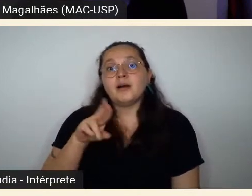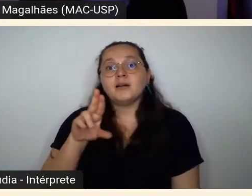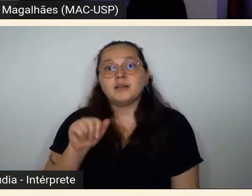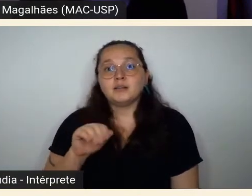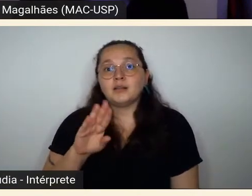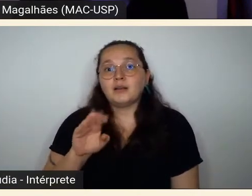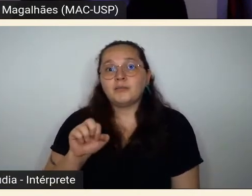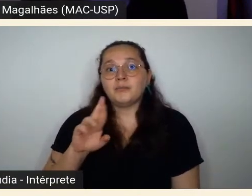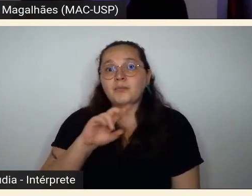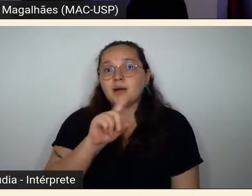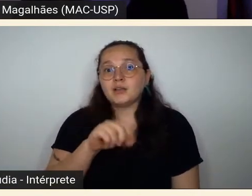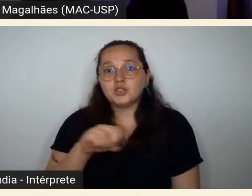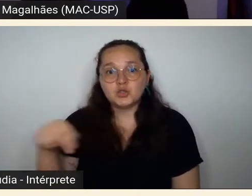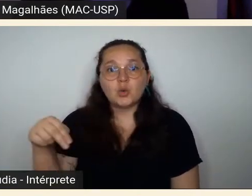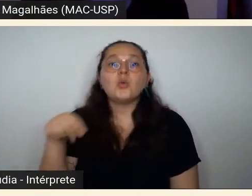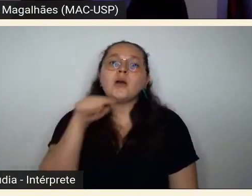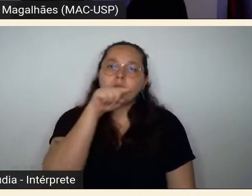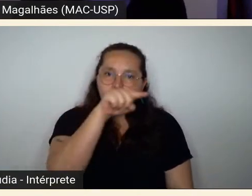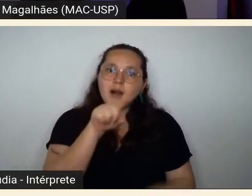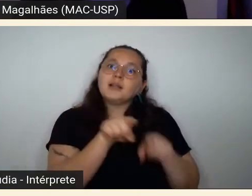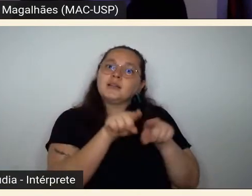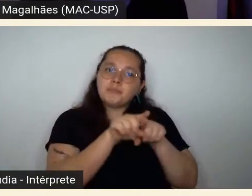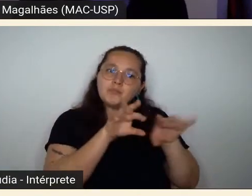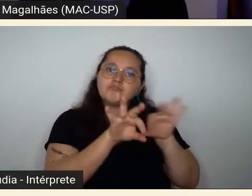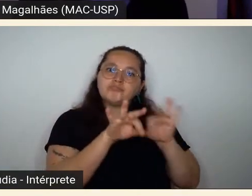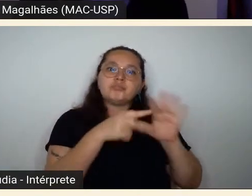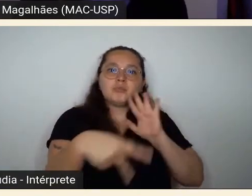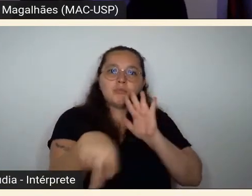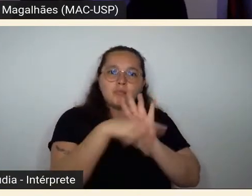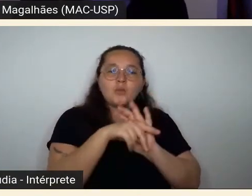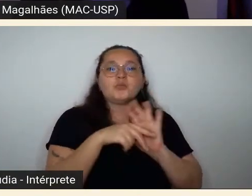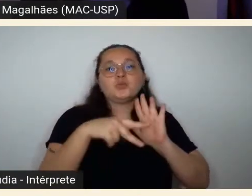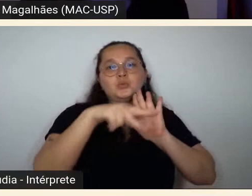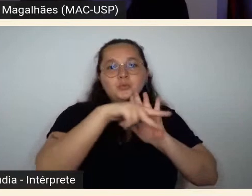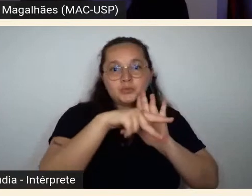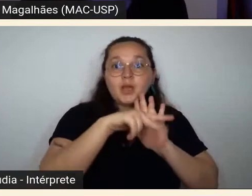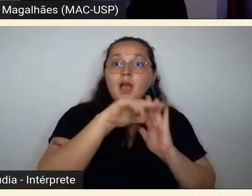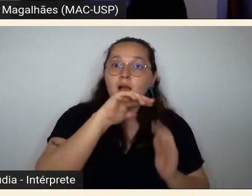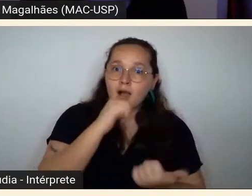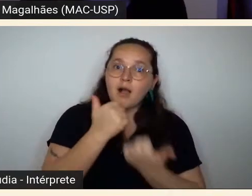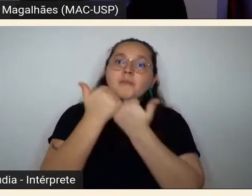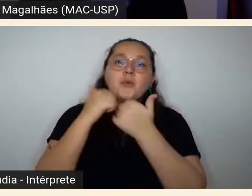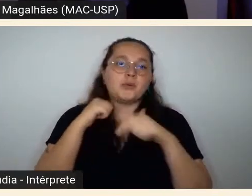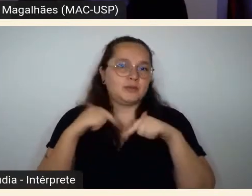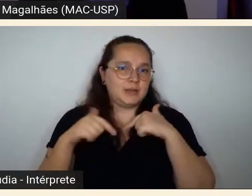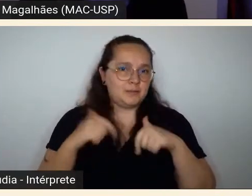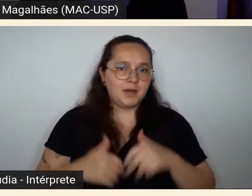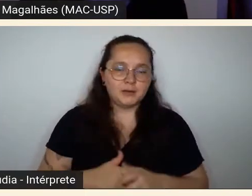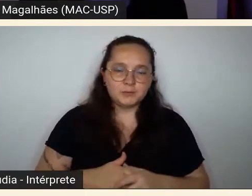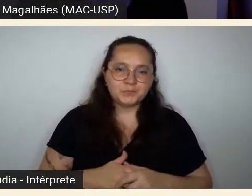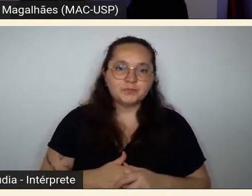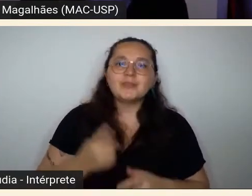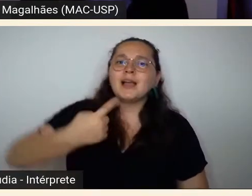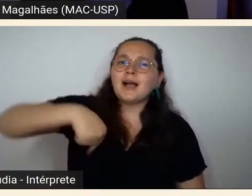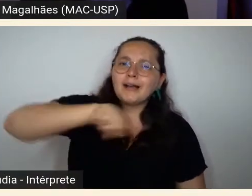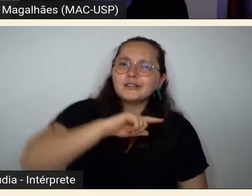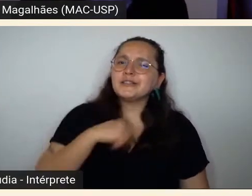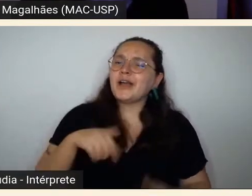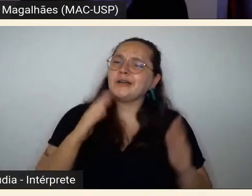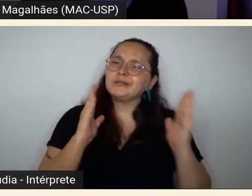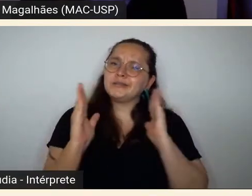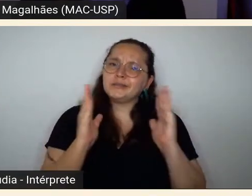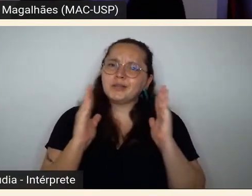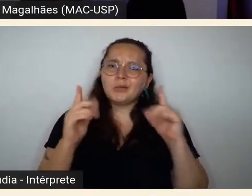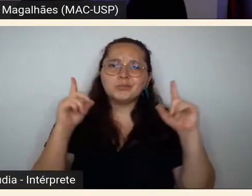Instituto Moreira Salles, que vem nos apoiando em nossos trabalhos. Nesses tempos difíceis em que vivemos, esperamos que este ciclo de